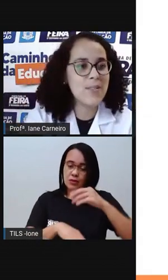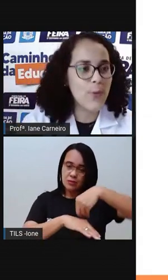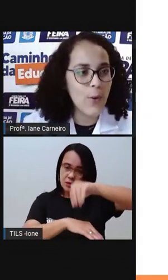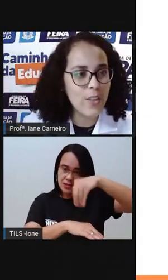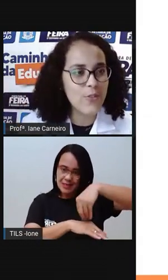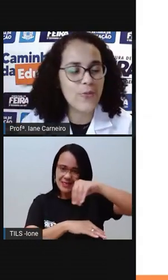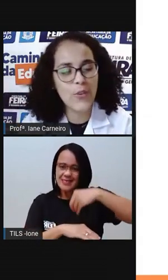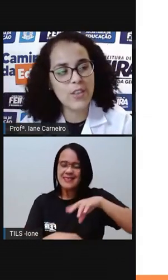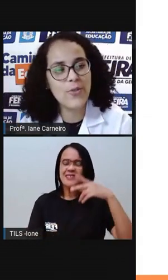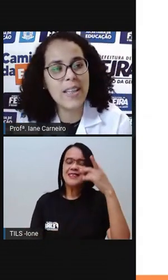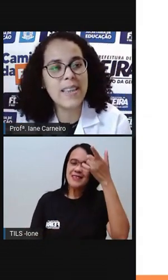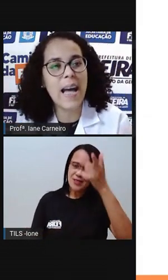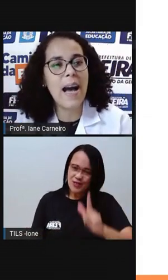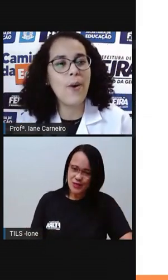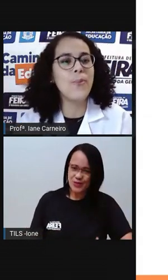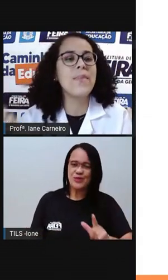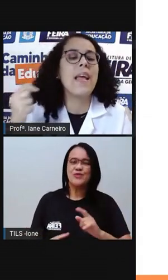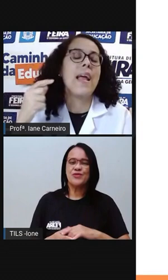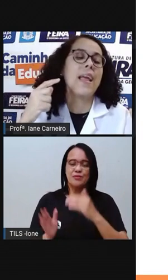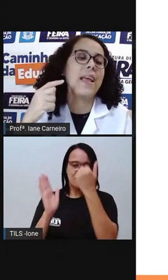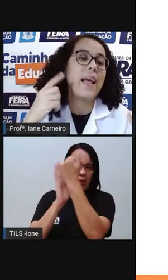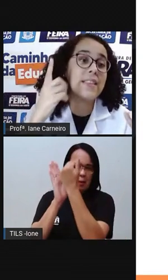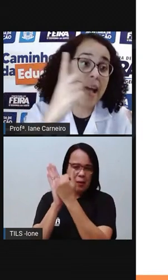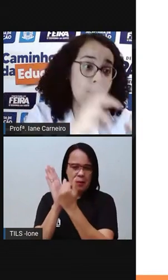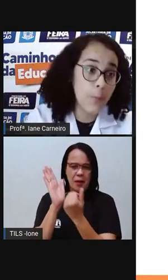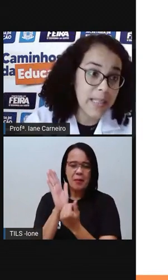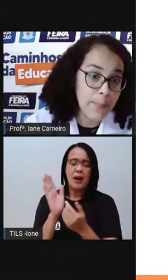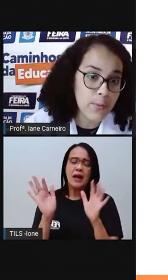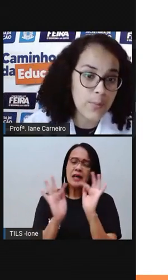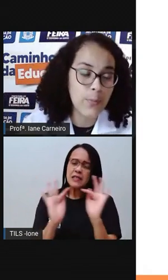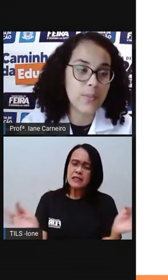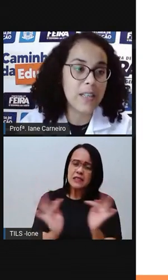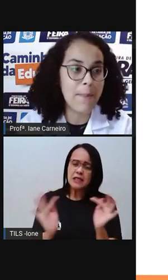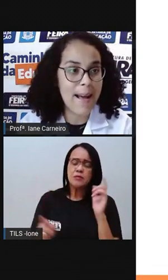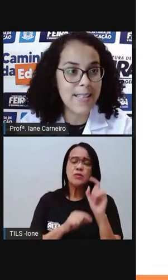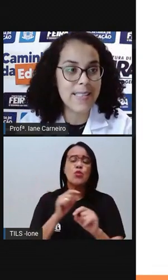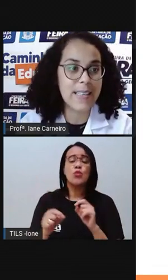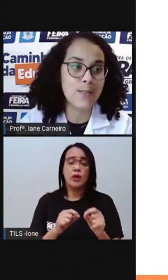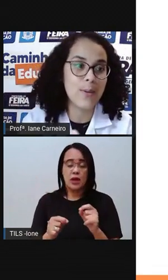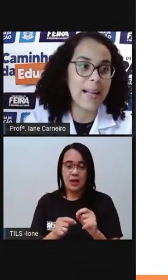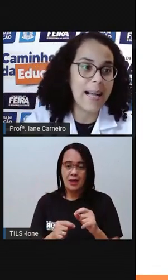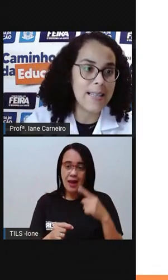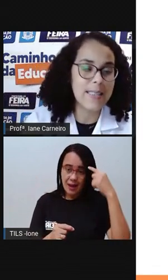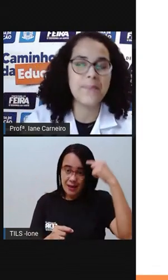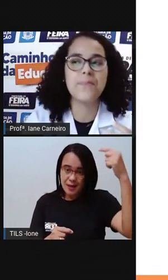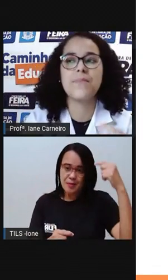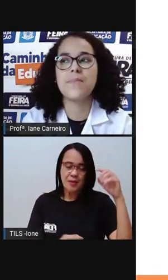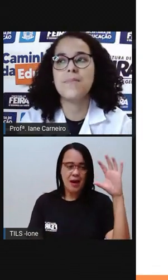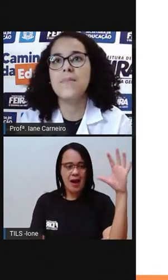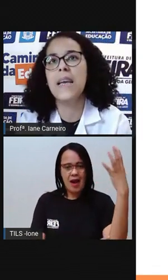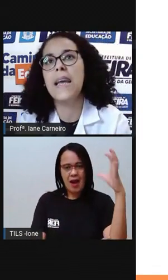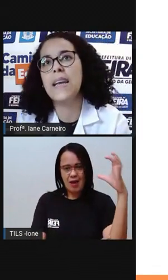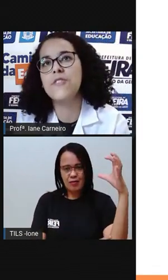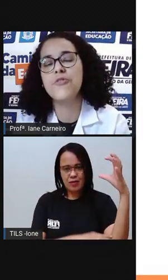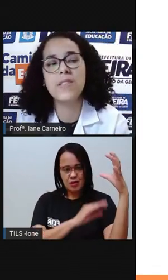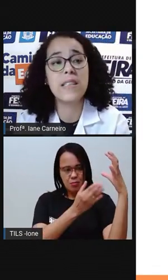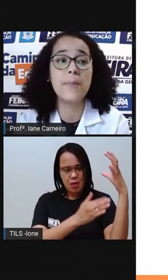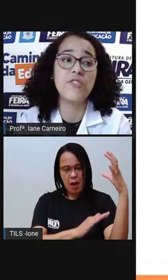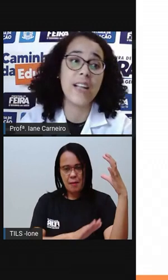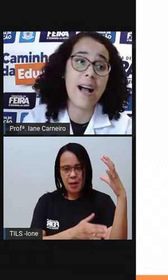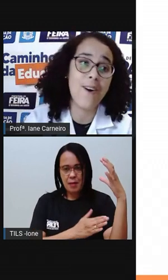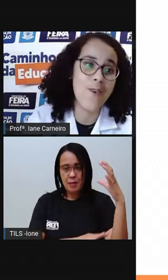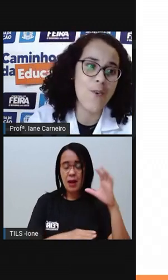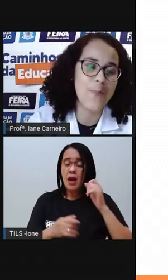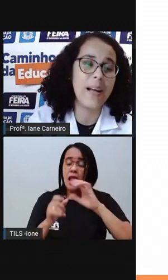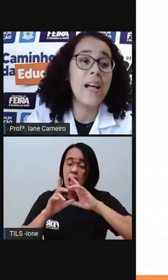catar as folhas, folhas do quintal, dar comida para os animais que tem na sua casa, de você